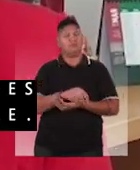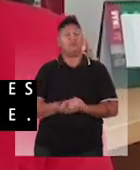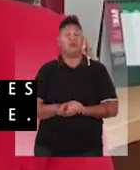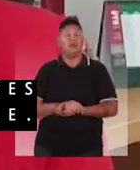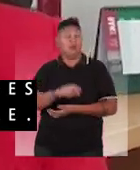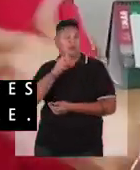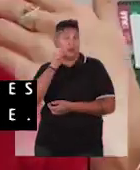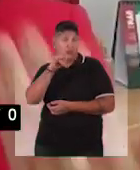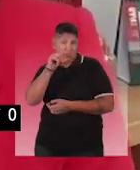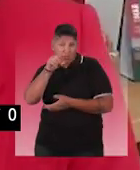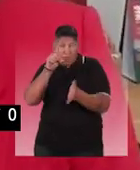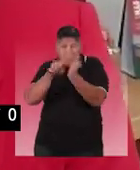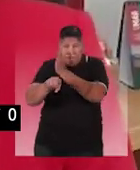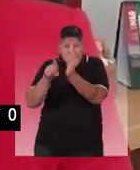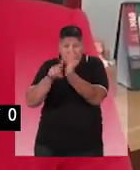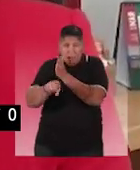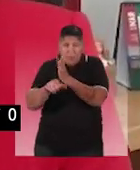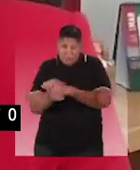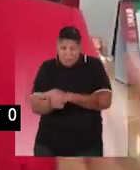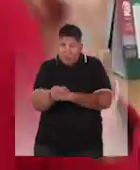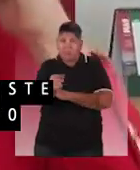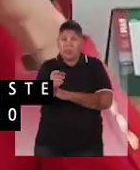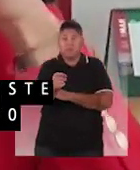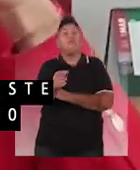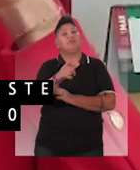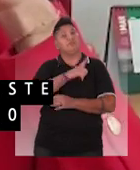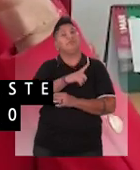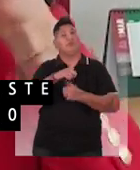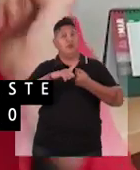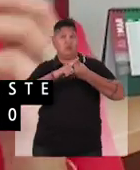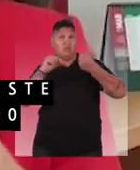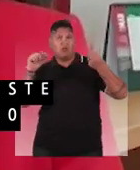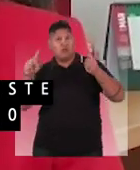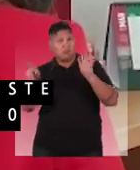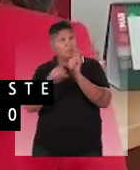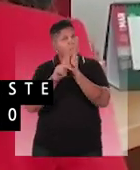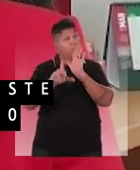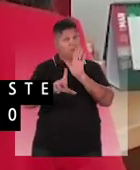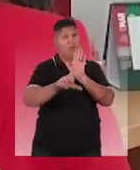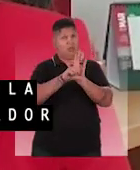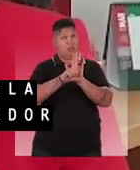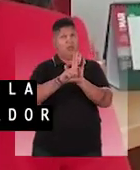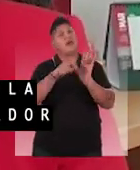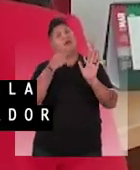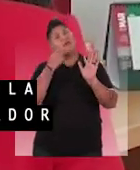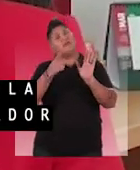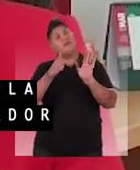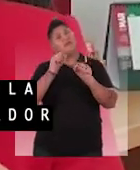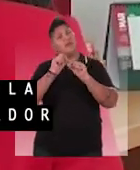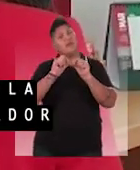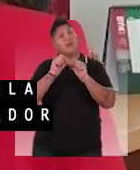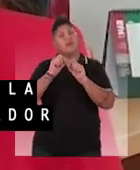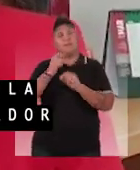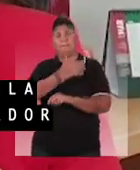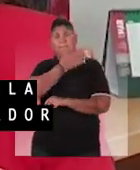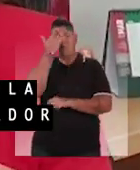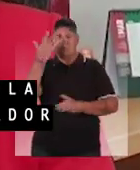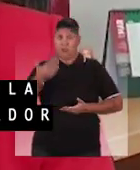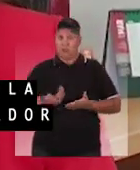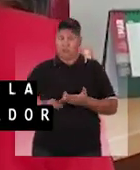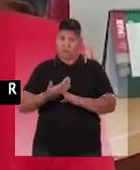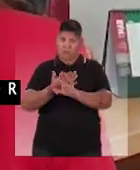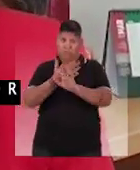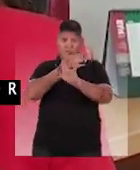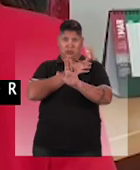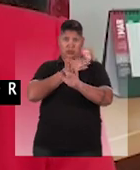subsistência dele. No caso da sua pergunta a respeito da estabilidade, existe um artigo específico na legislação que ela prevê que